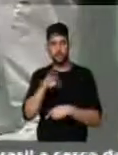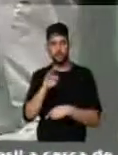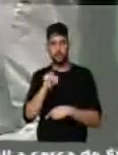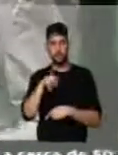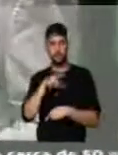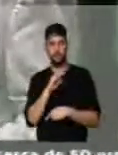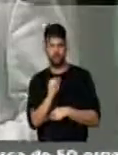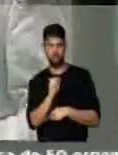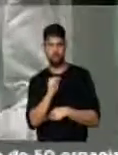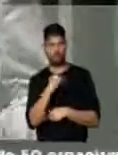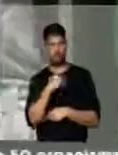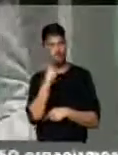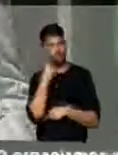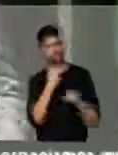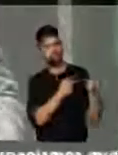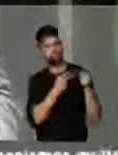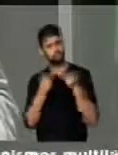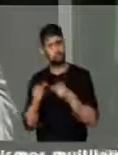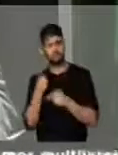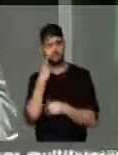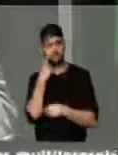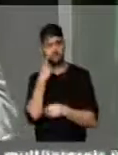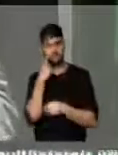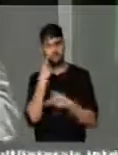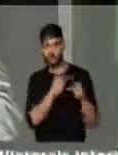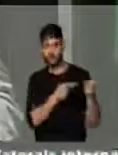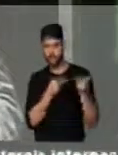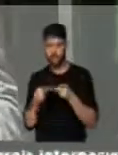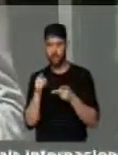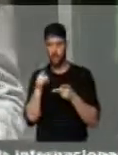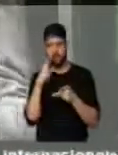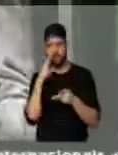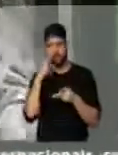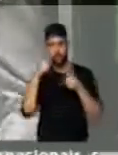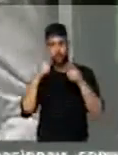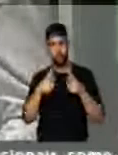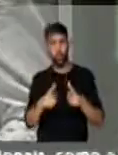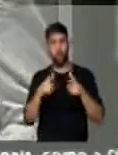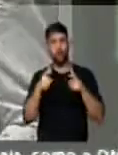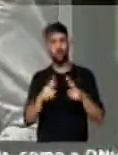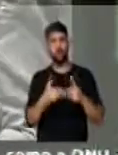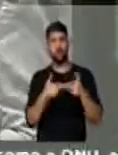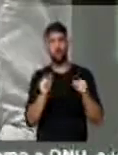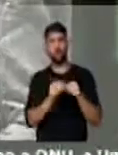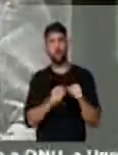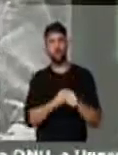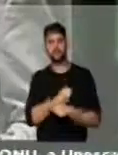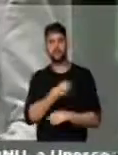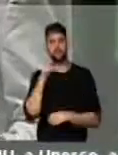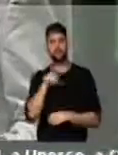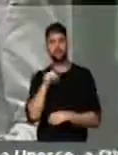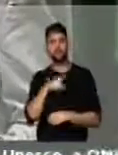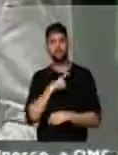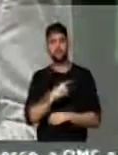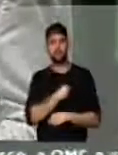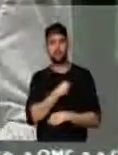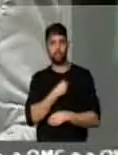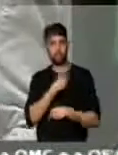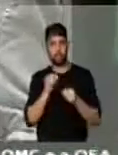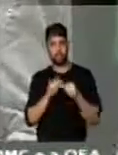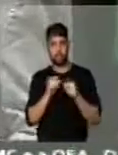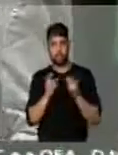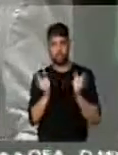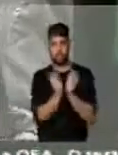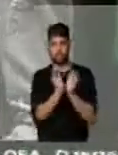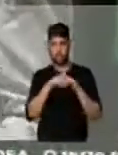e eu fui visitá-los no local aonde ele monta essa